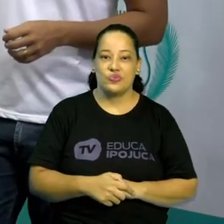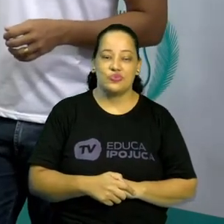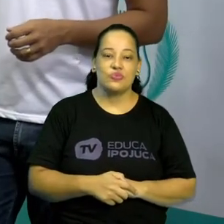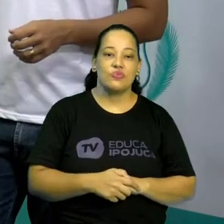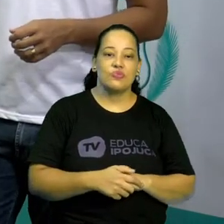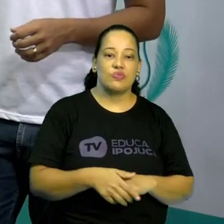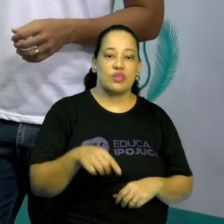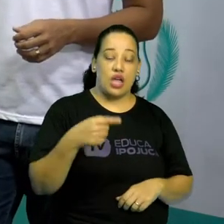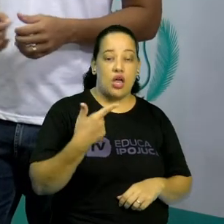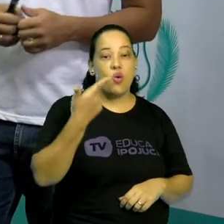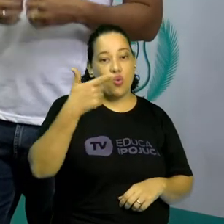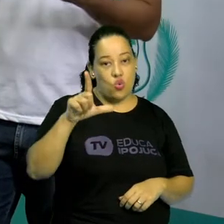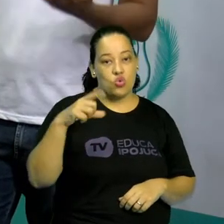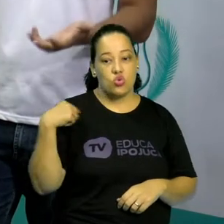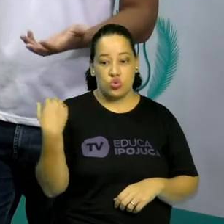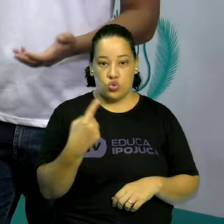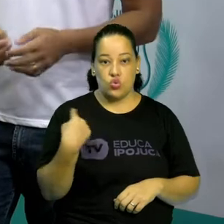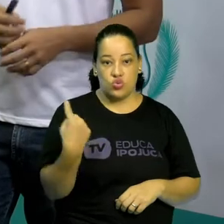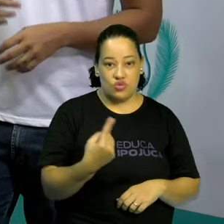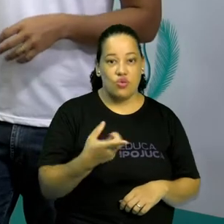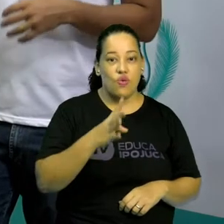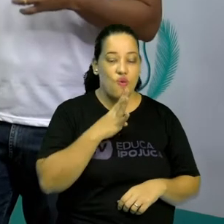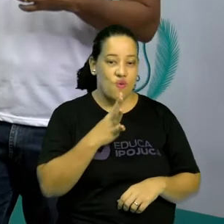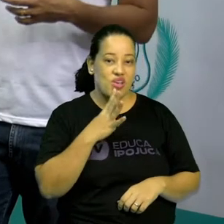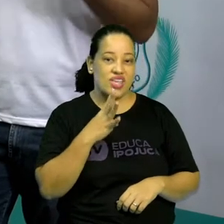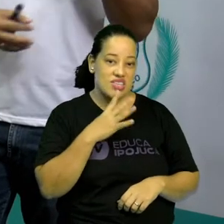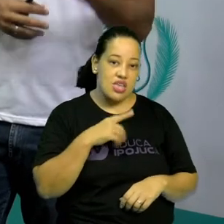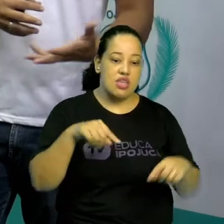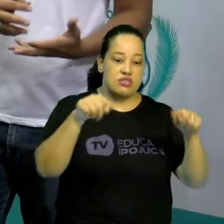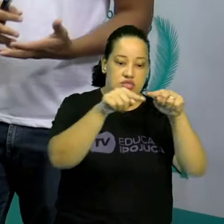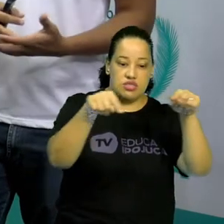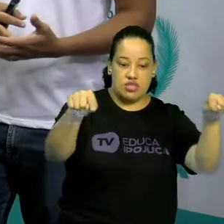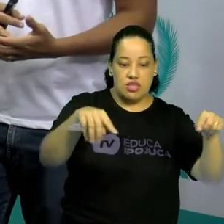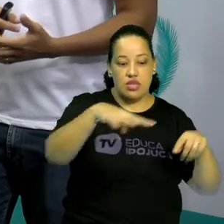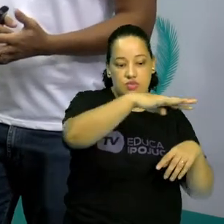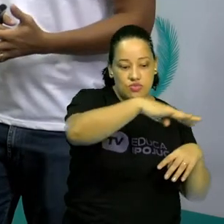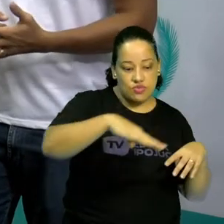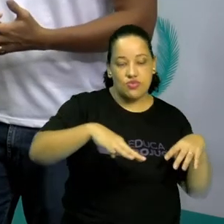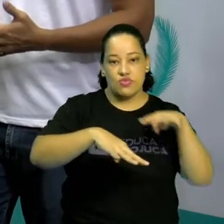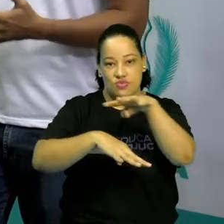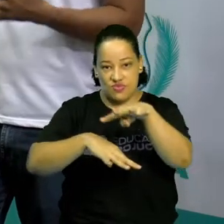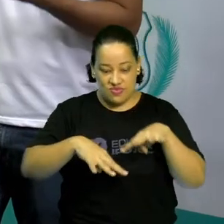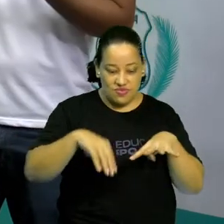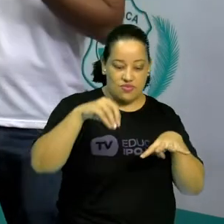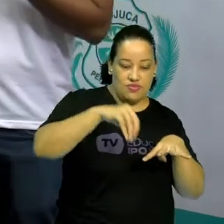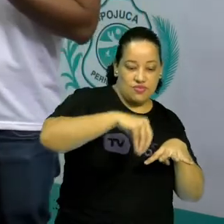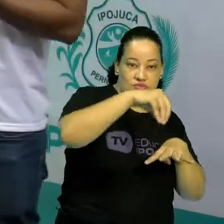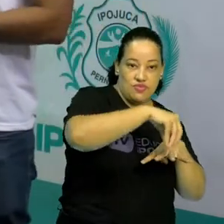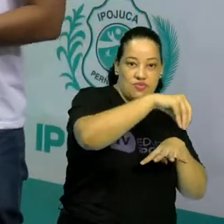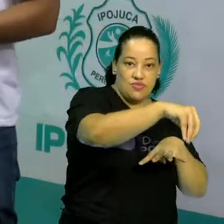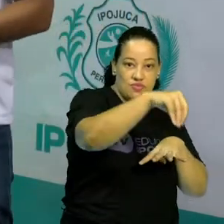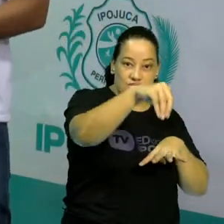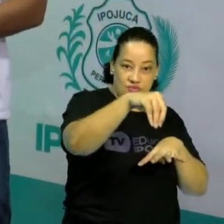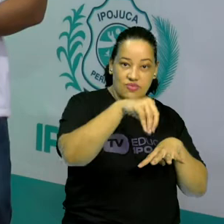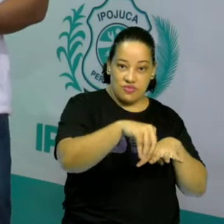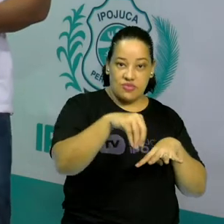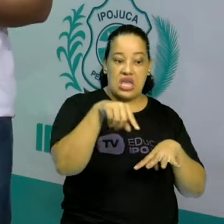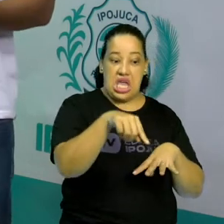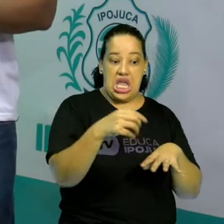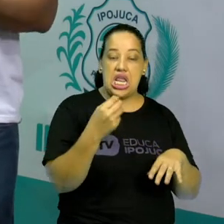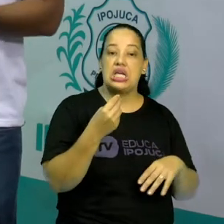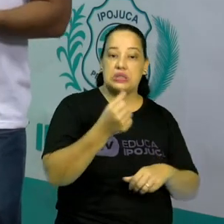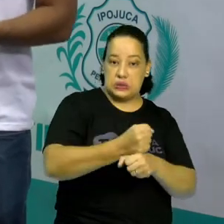A Dama, que é um jogo bem conhecido, a gente utiliza, pratica até hoje, né? É um jogo também de 2.000